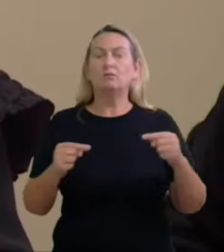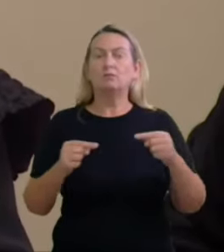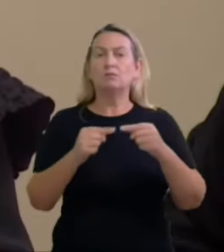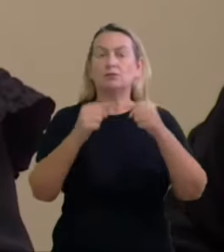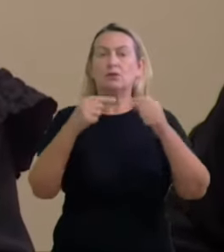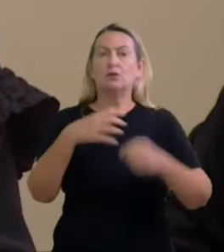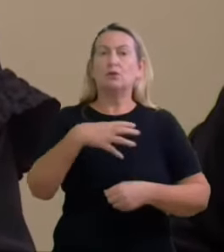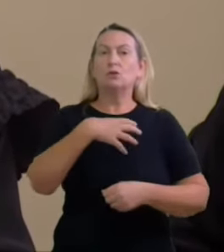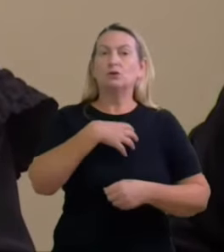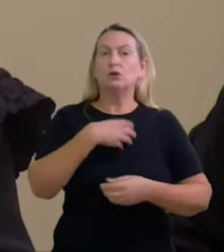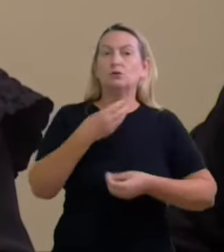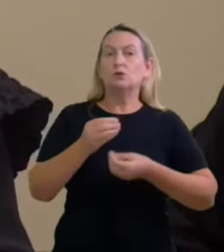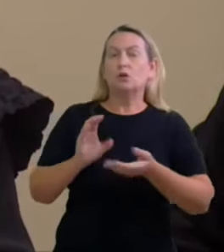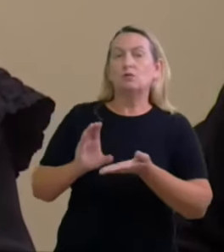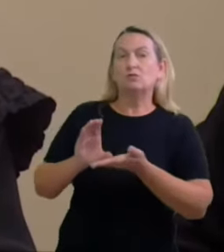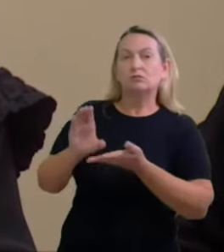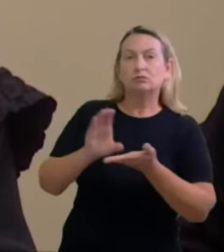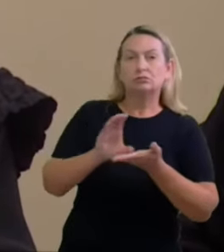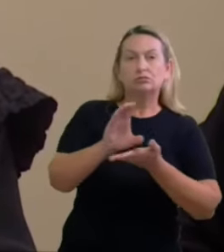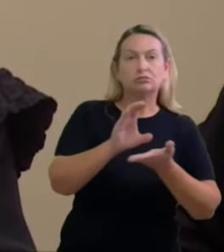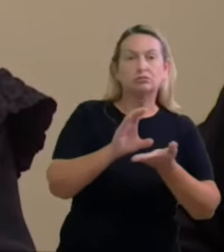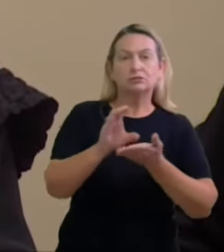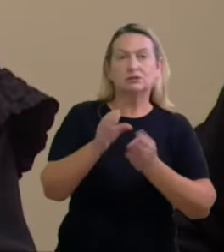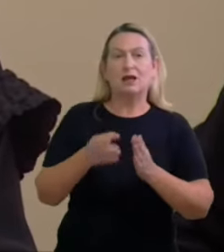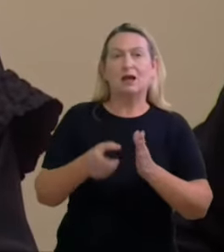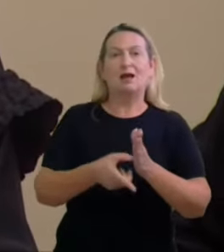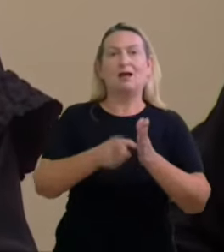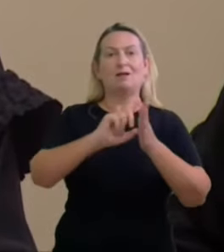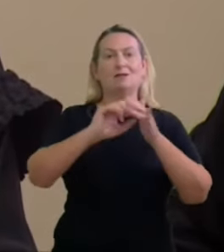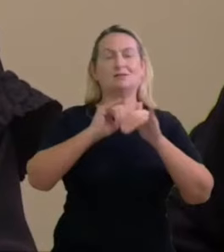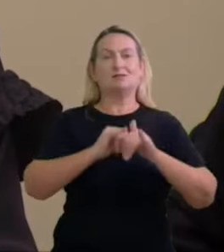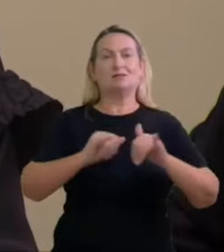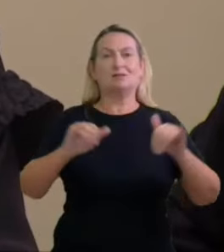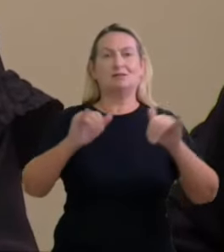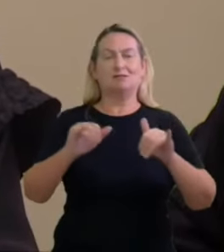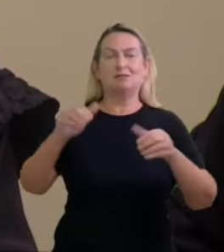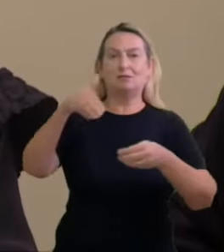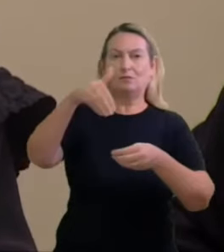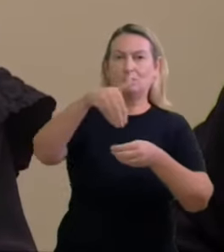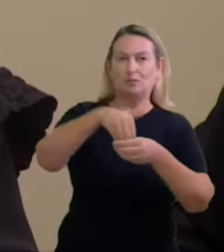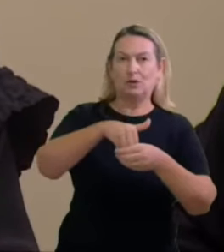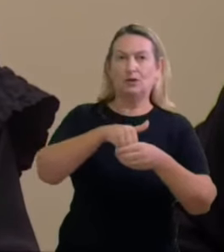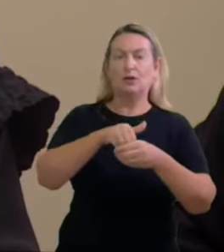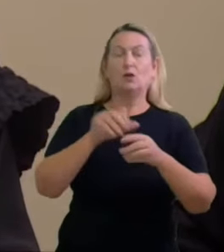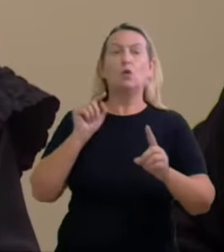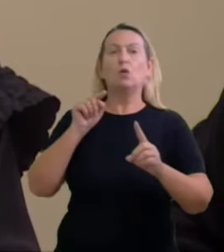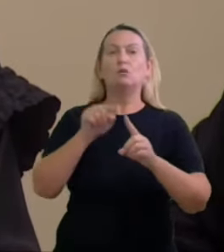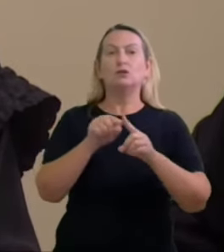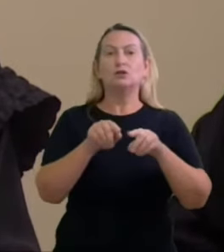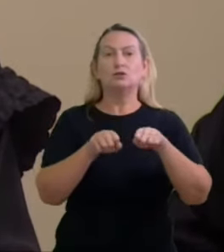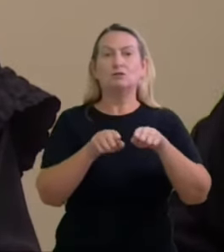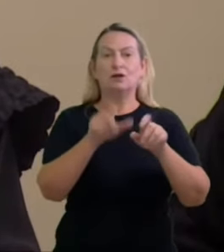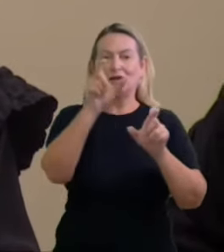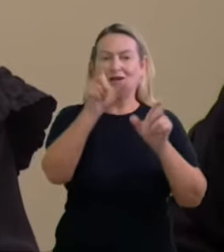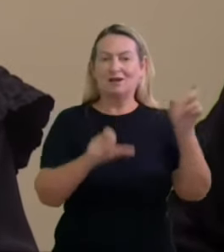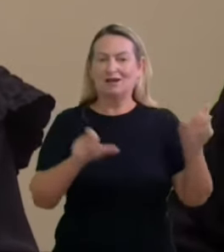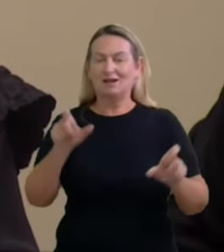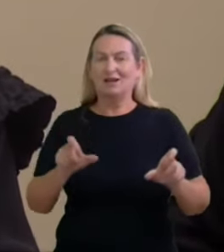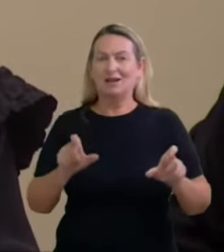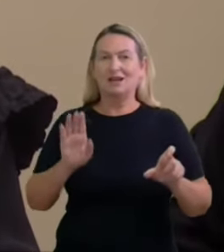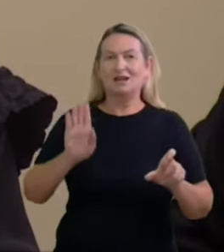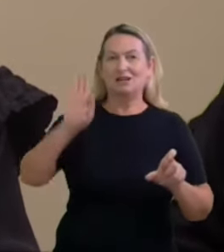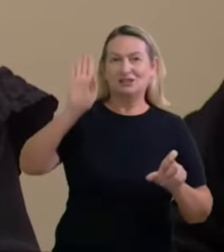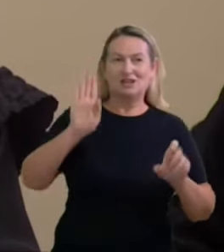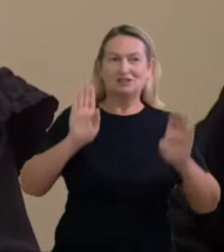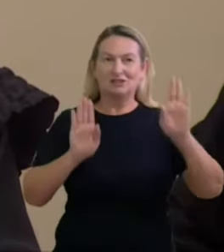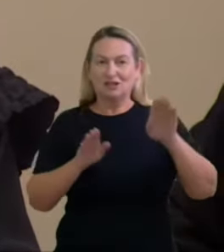de custeio de atos de pré-campanha com o objetivo de reduzir as desigualdades entre os candidatos com efeito